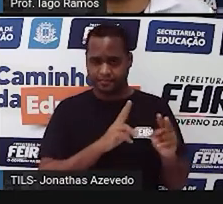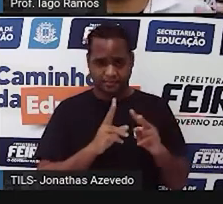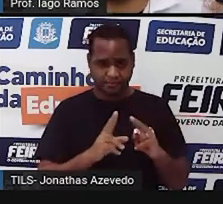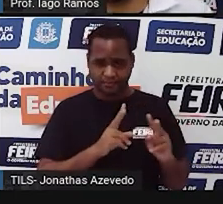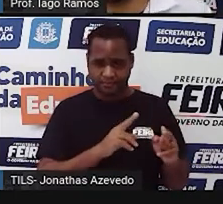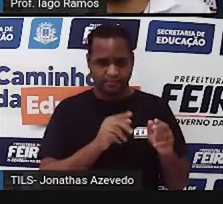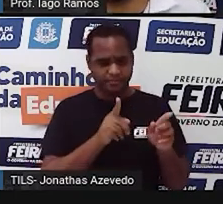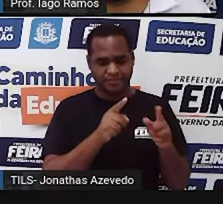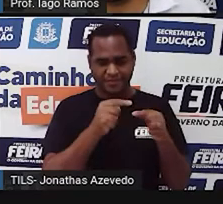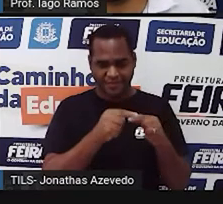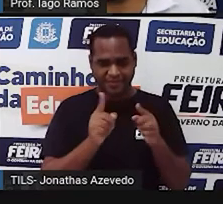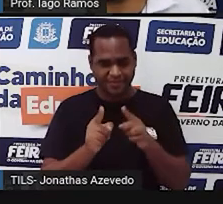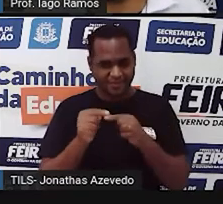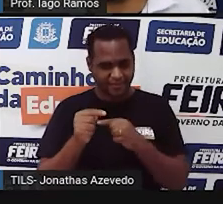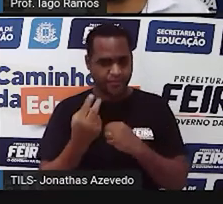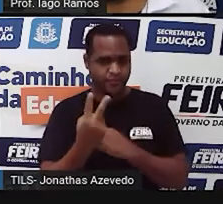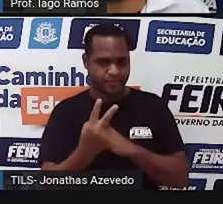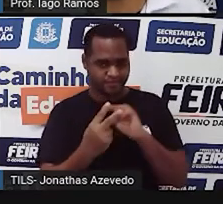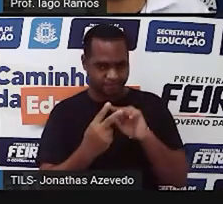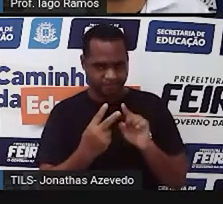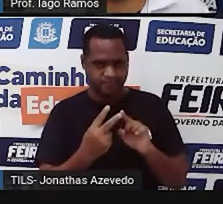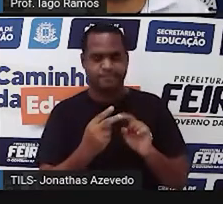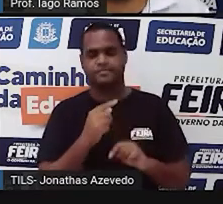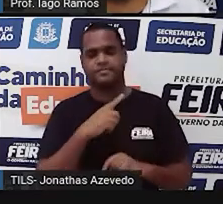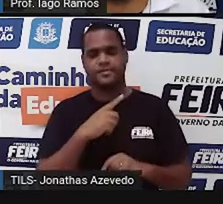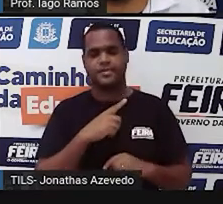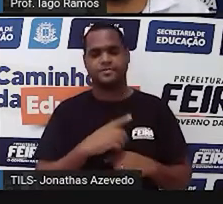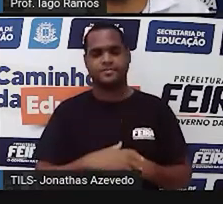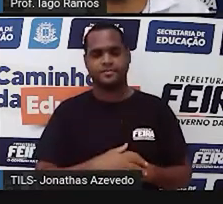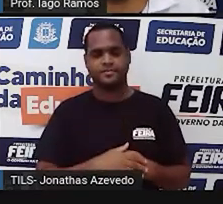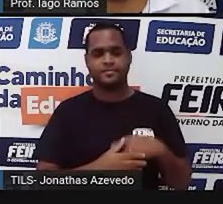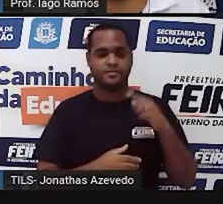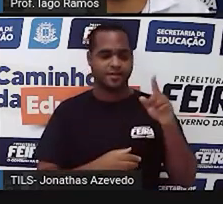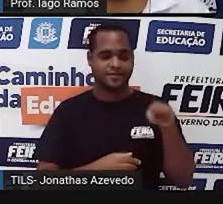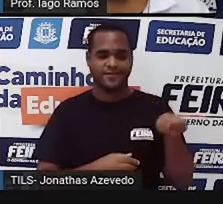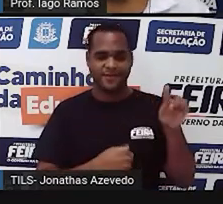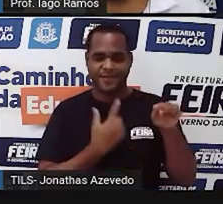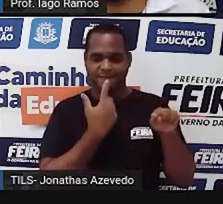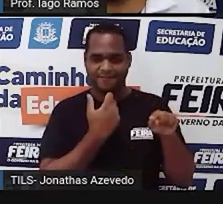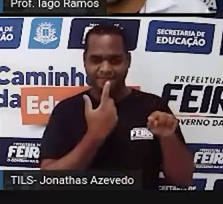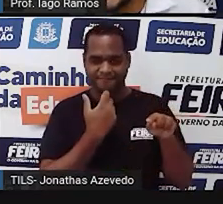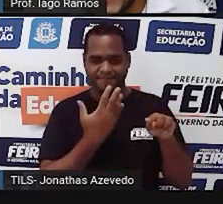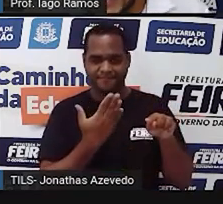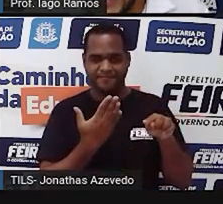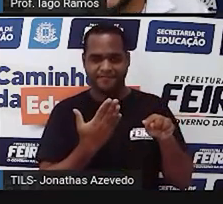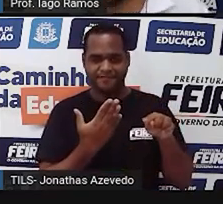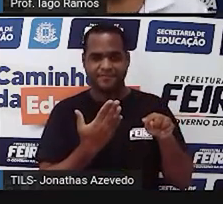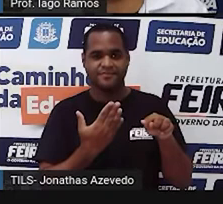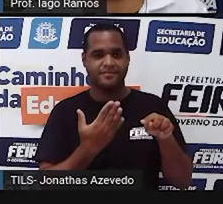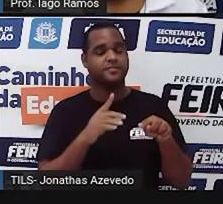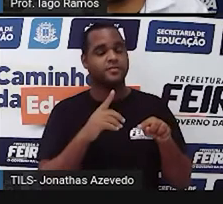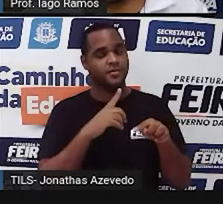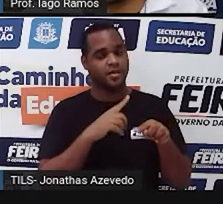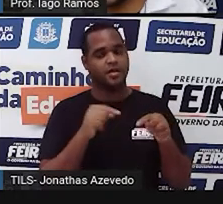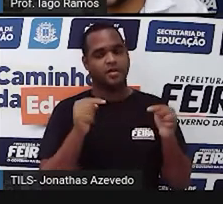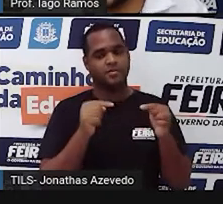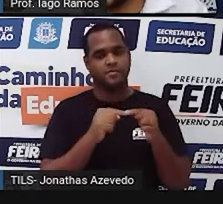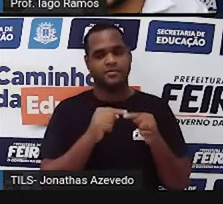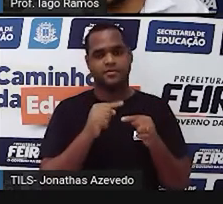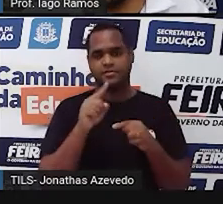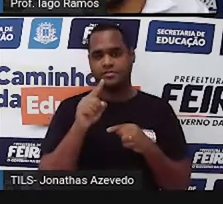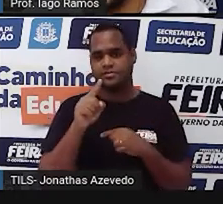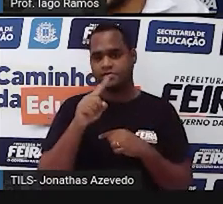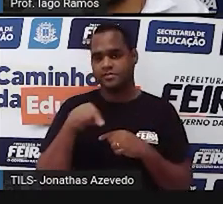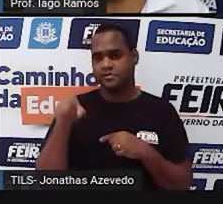as duas caixinhas. Então, essa caixinha que tá sendo circulada, tem a mesma massa,